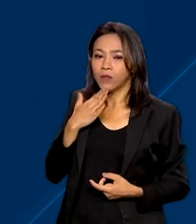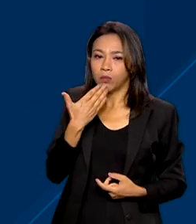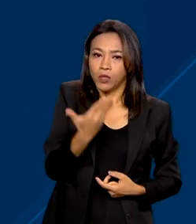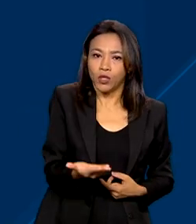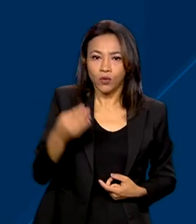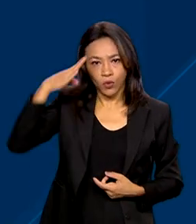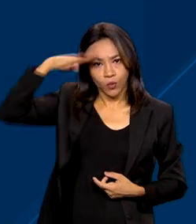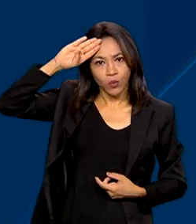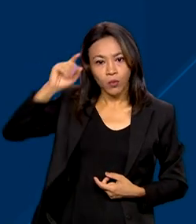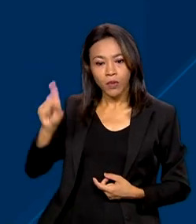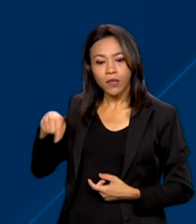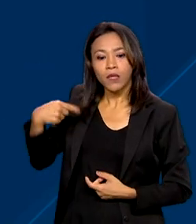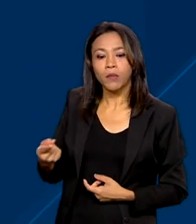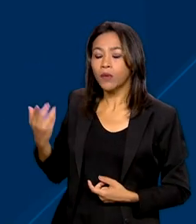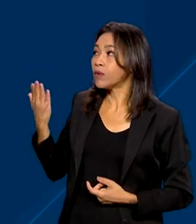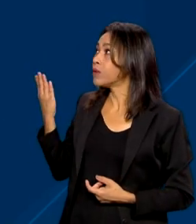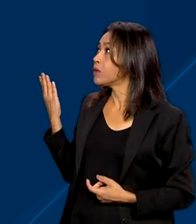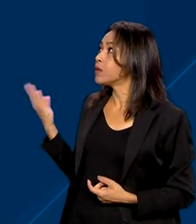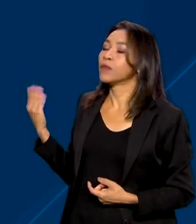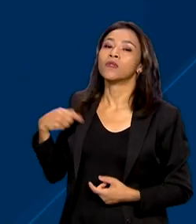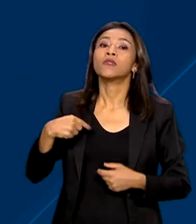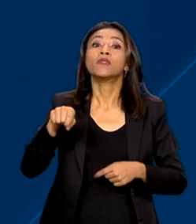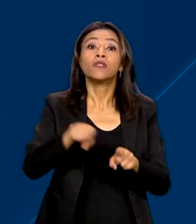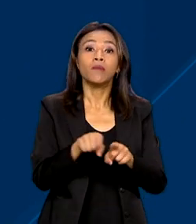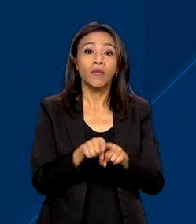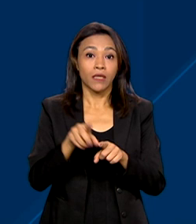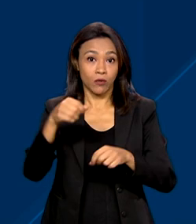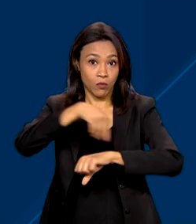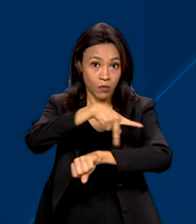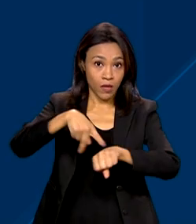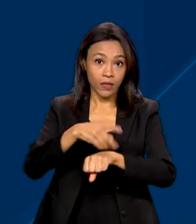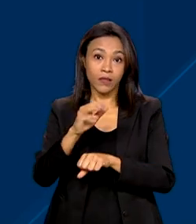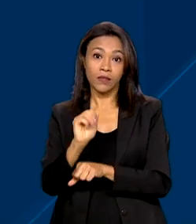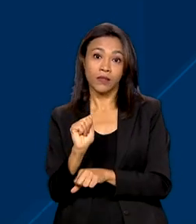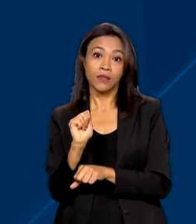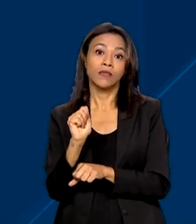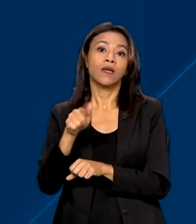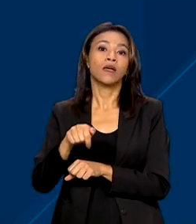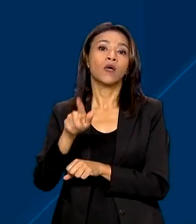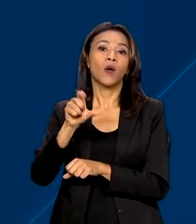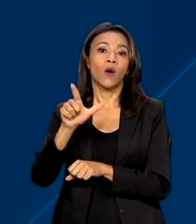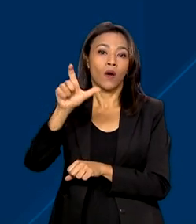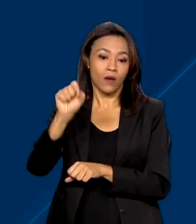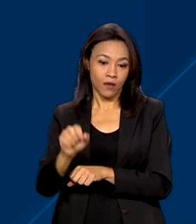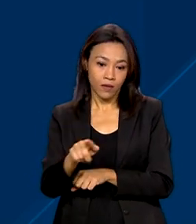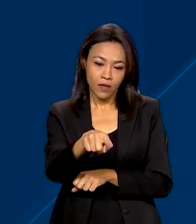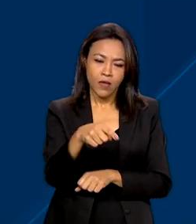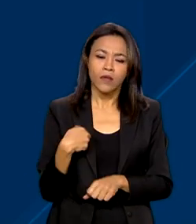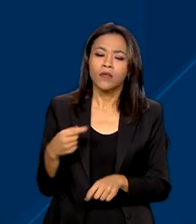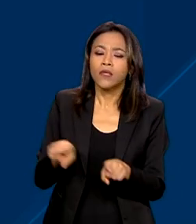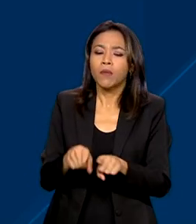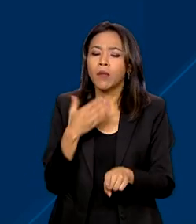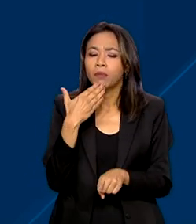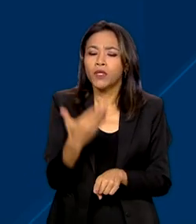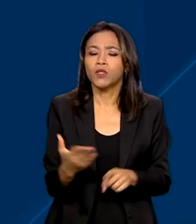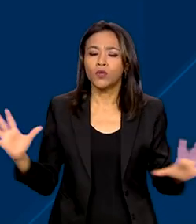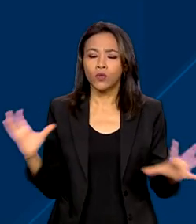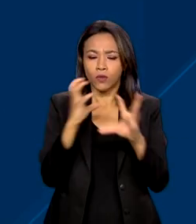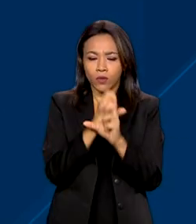de cubanos e angolanos. Ao todo, o país recebeu solicitações de refúgio de pessoas de